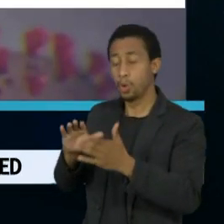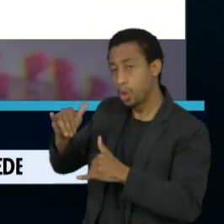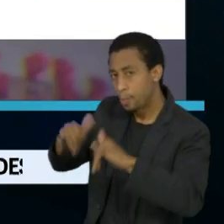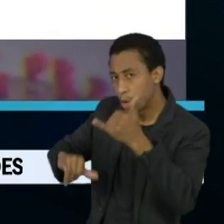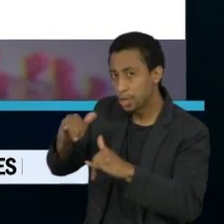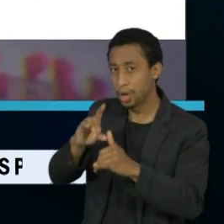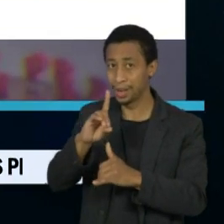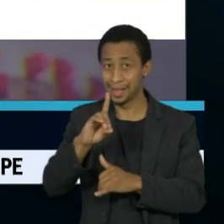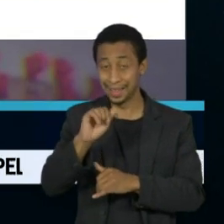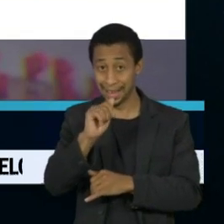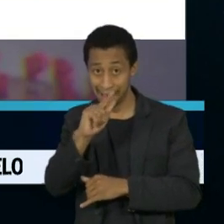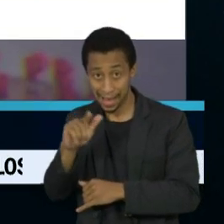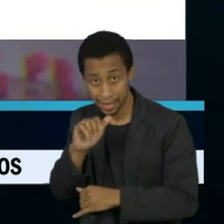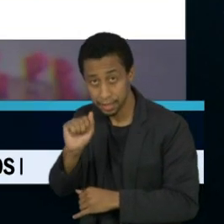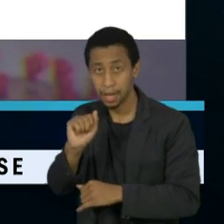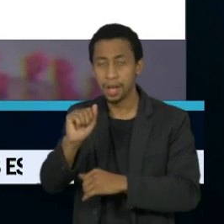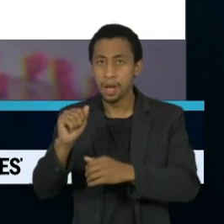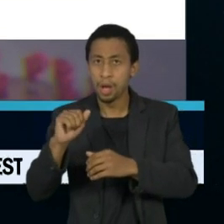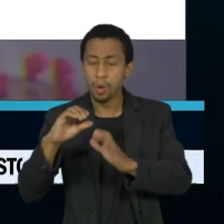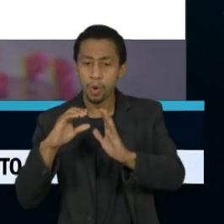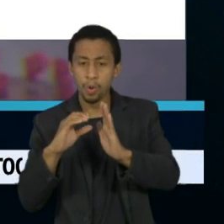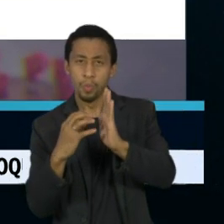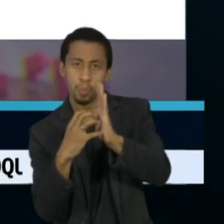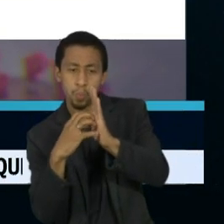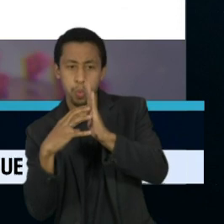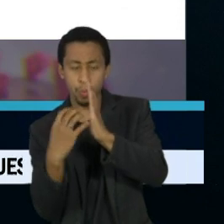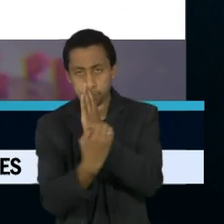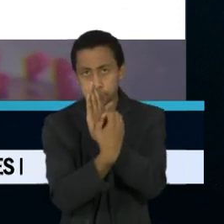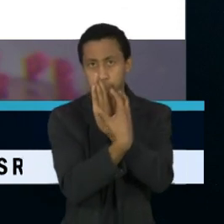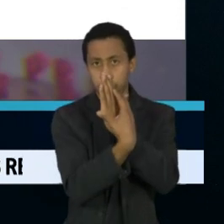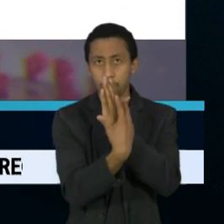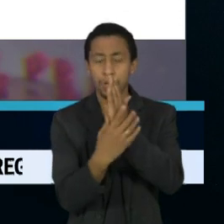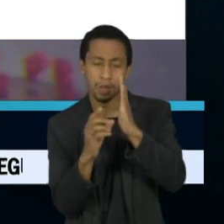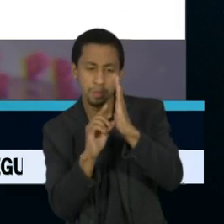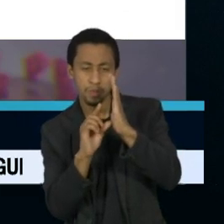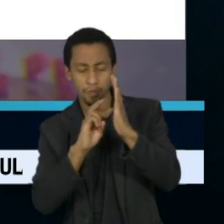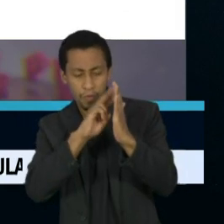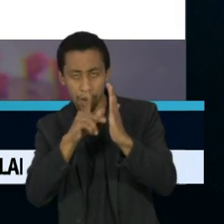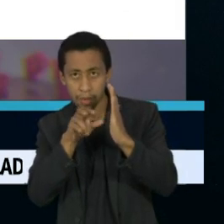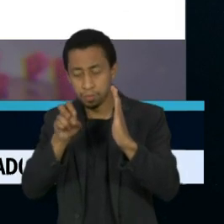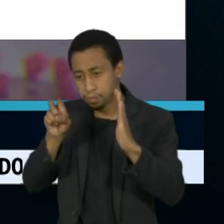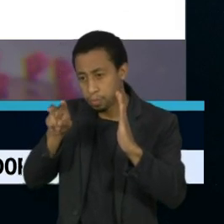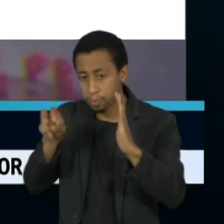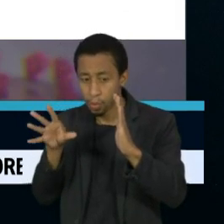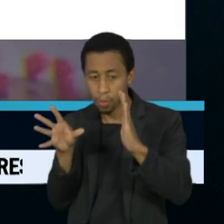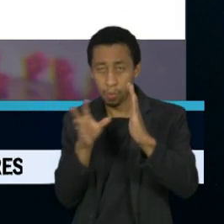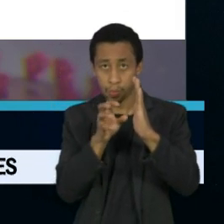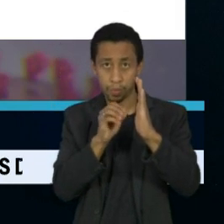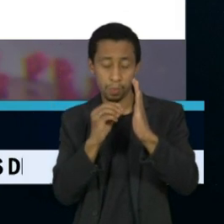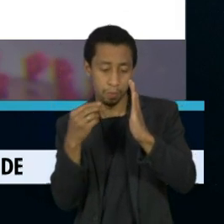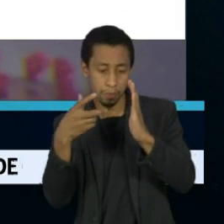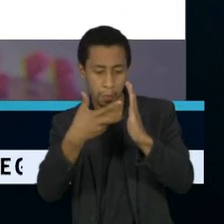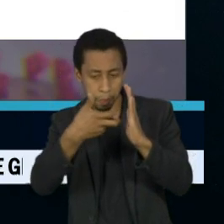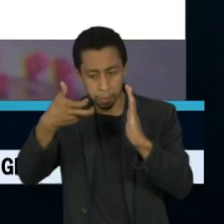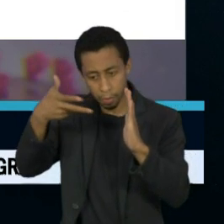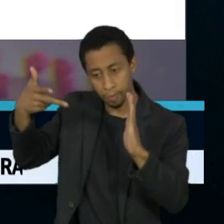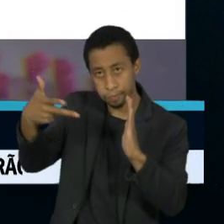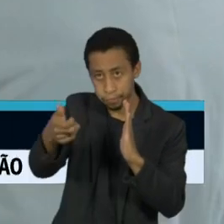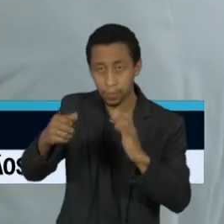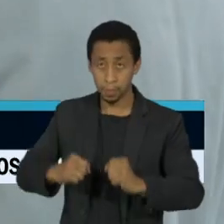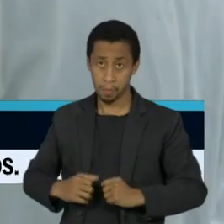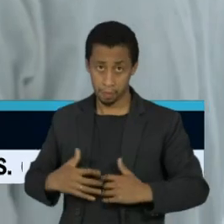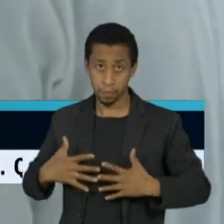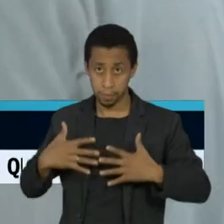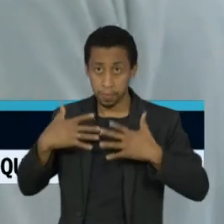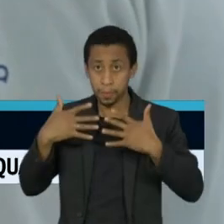molécula 100% sintética que simula múltiplas proteínas, entre elas a do SARS-CoV-2, resultando uma resposta imune.